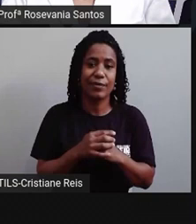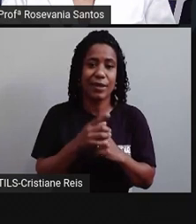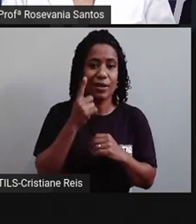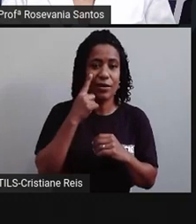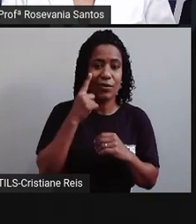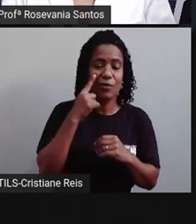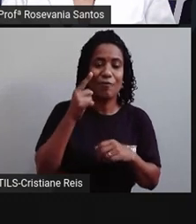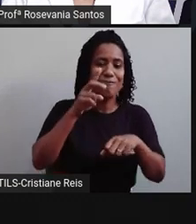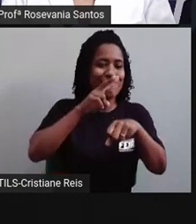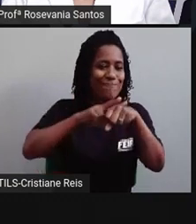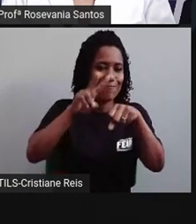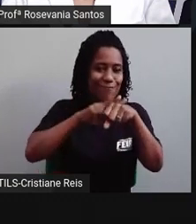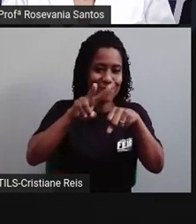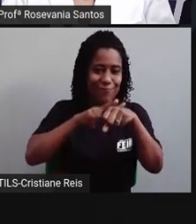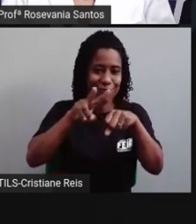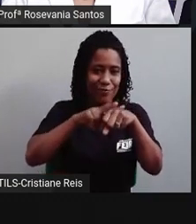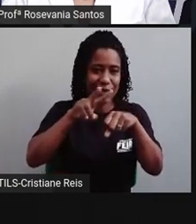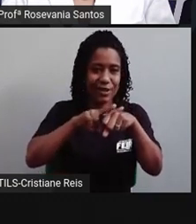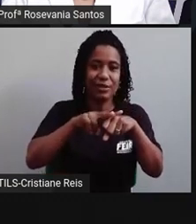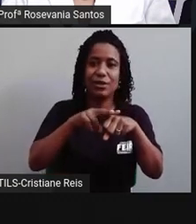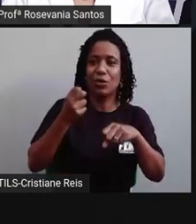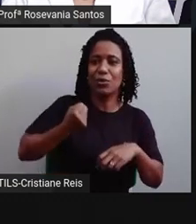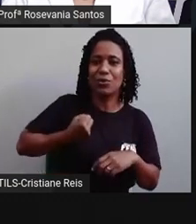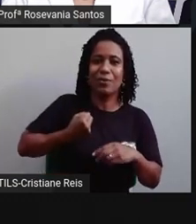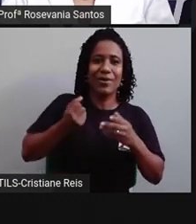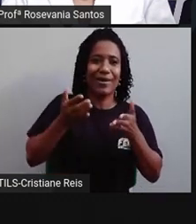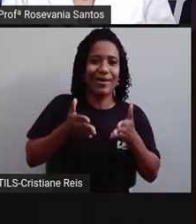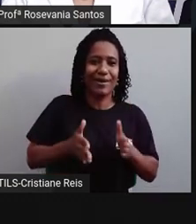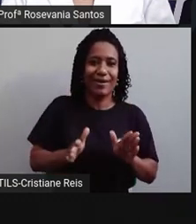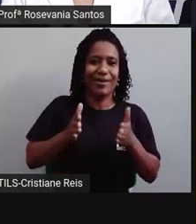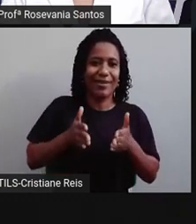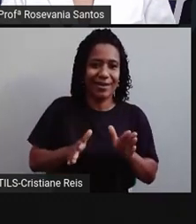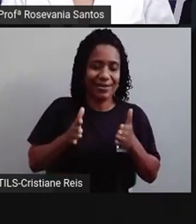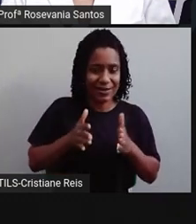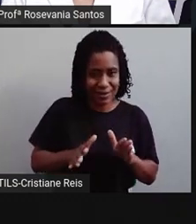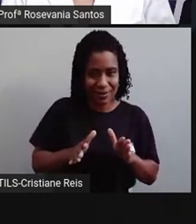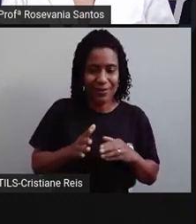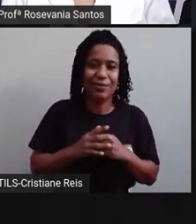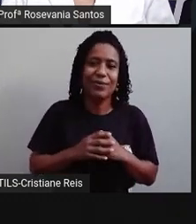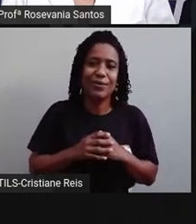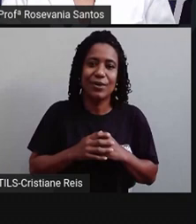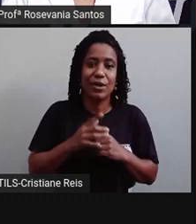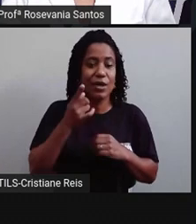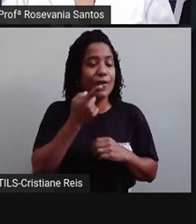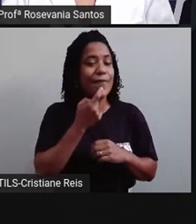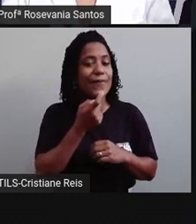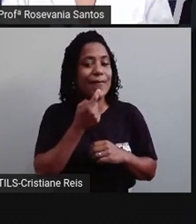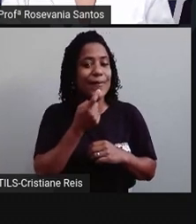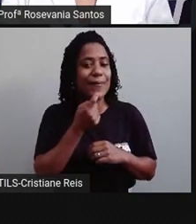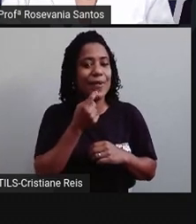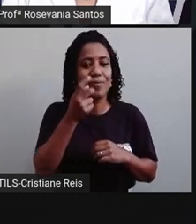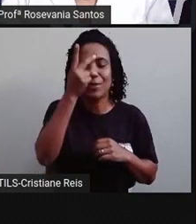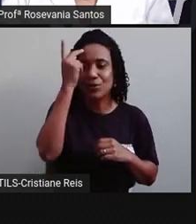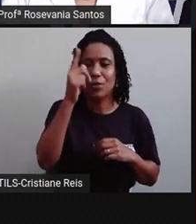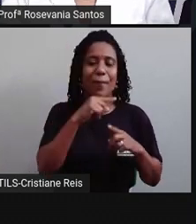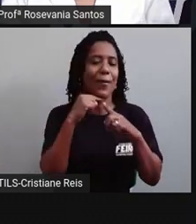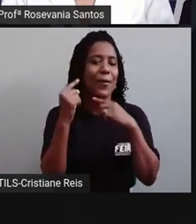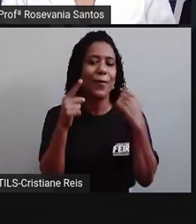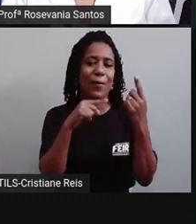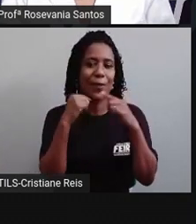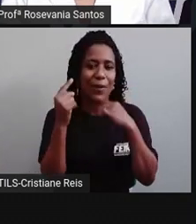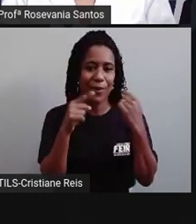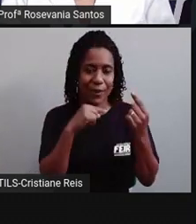natalidade, ou seja, o número de pessoas que nasceram, cuidar para não se atrapalhar, e aqui, essa parte vermelhinha, o número de pessoas que morreram.